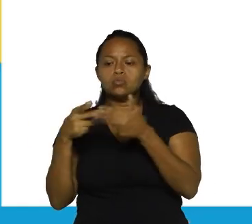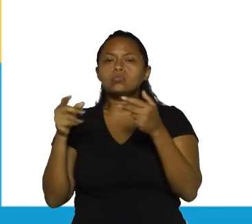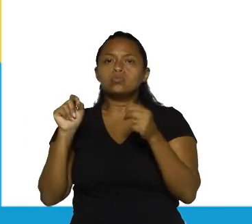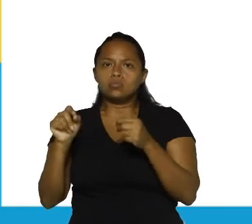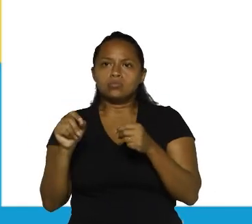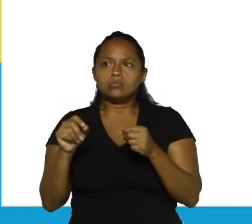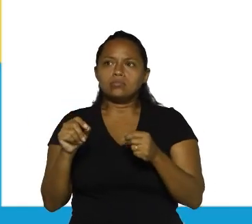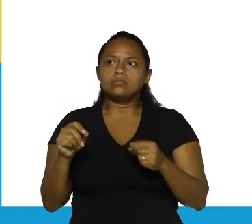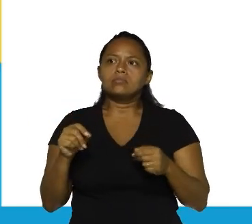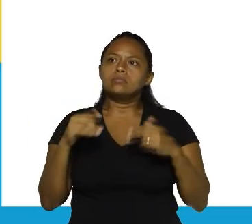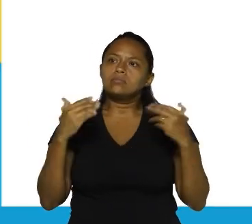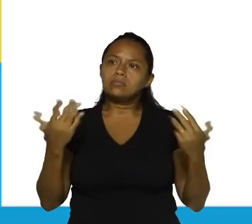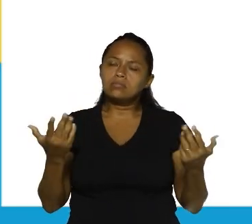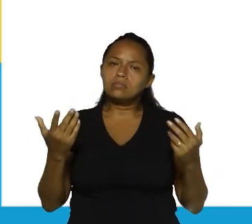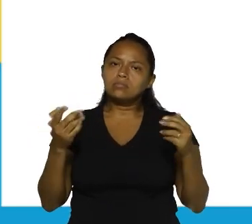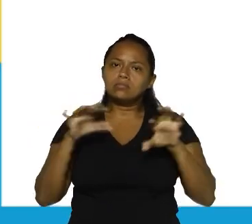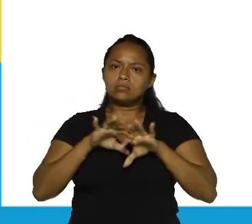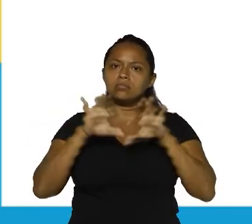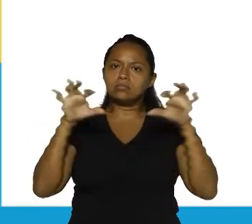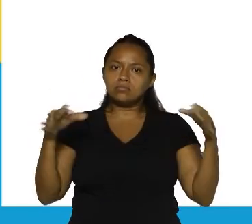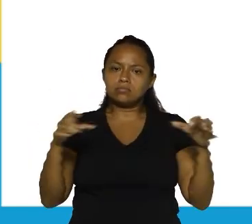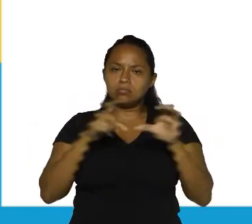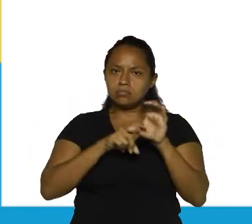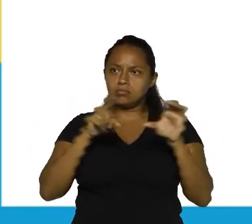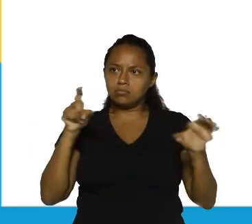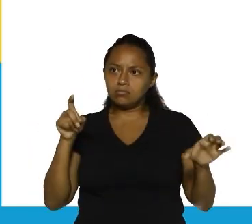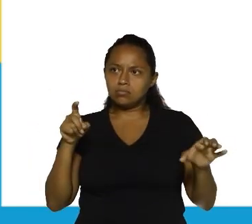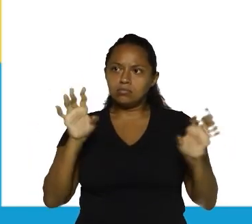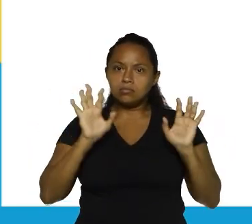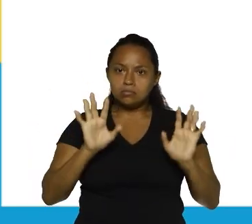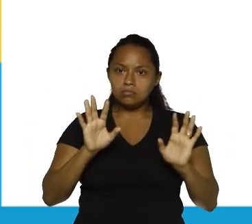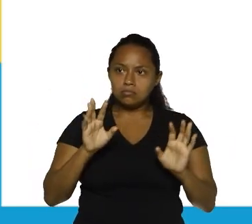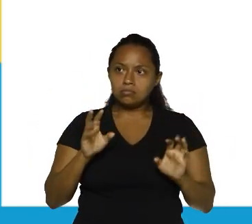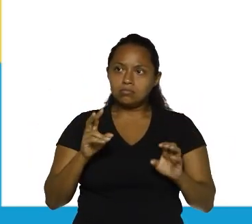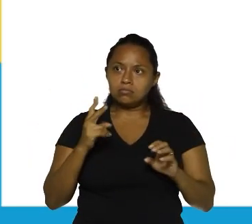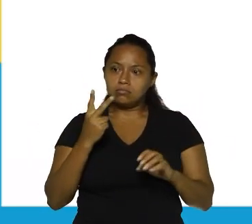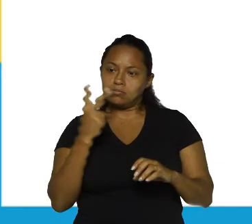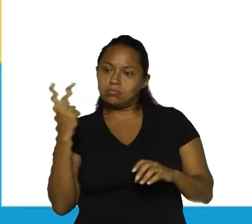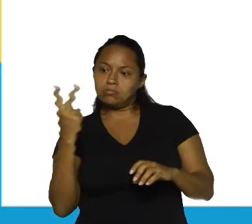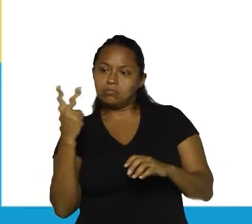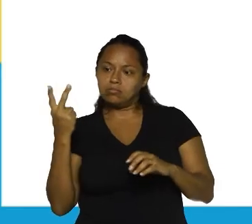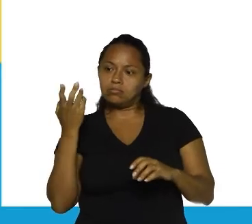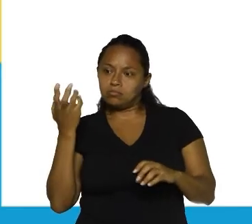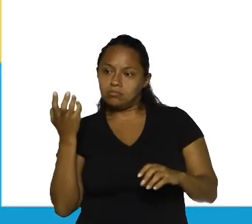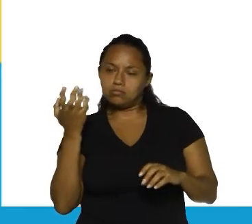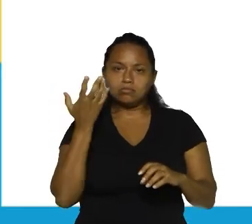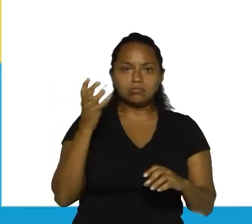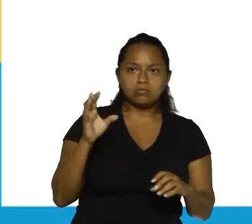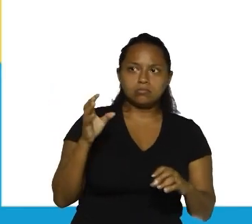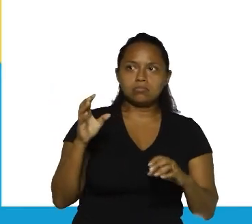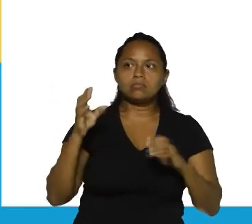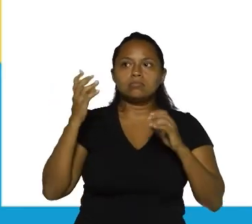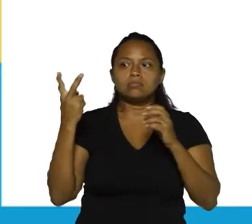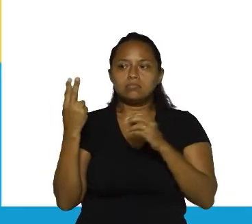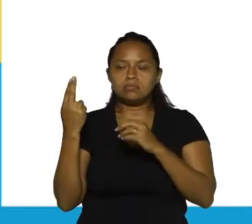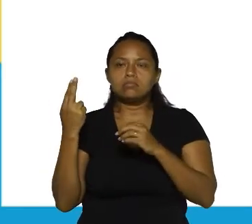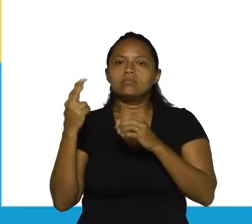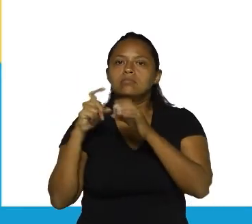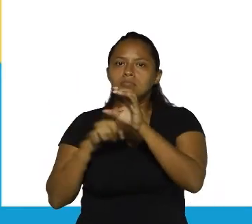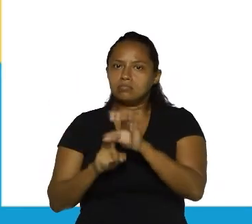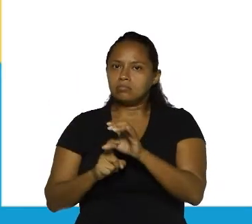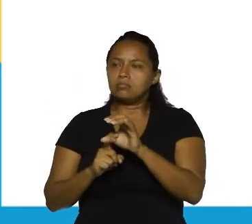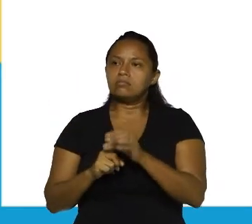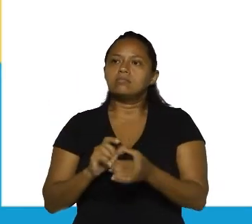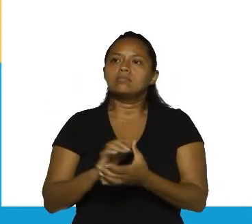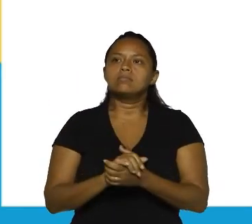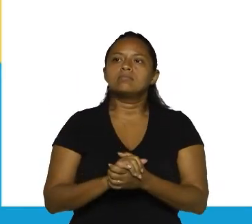Então, essas duas são independentes, mas essas duas são dependentes uma da outra, certo? Então, nós temos os dois